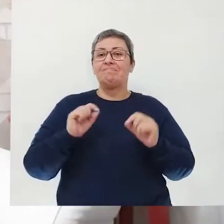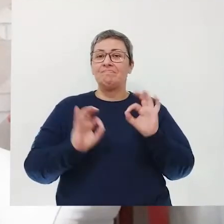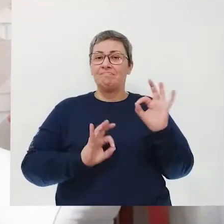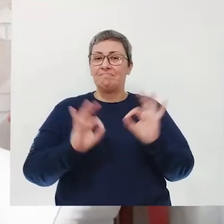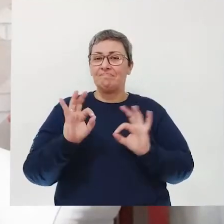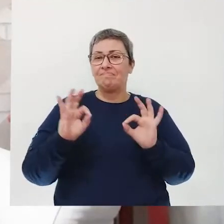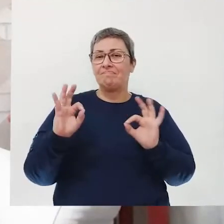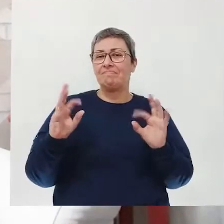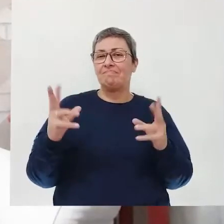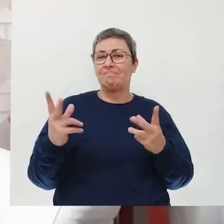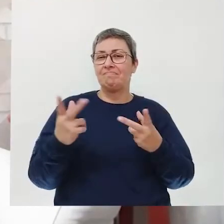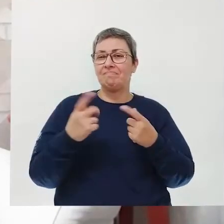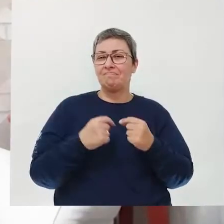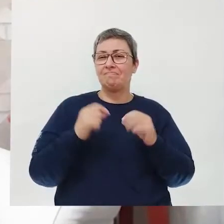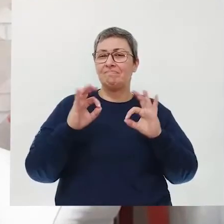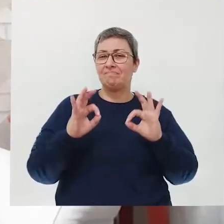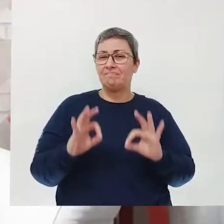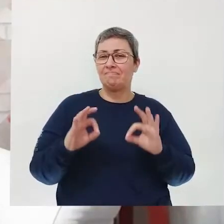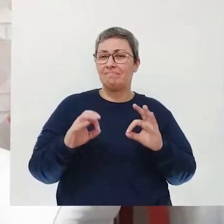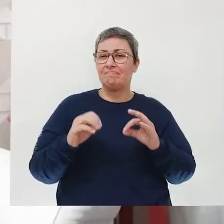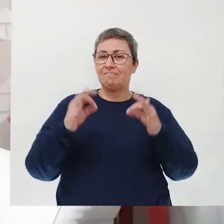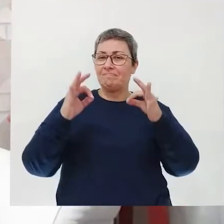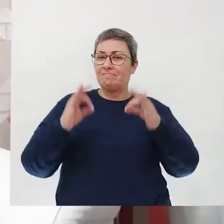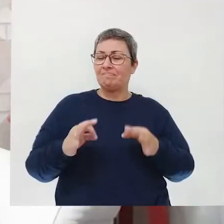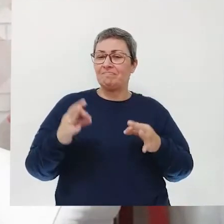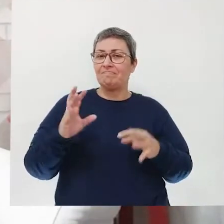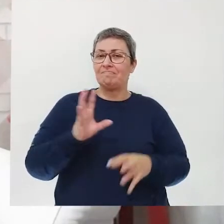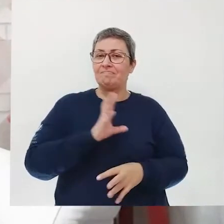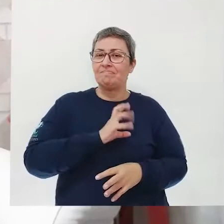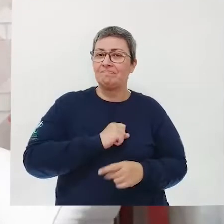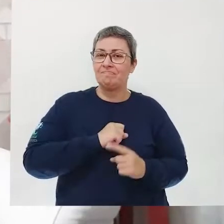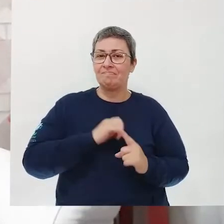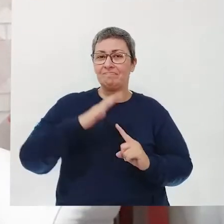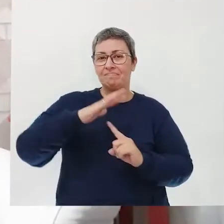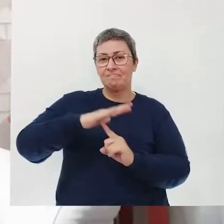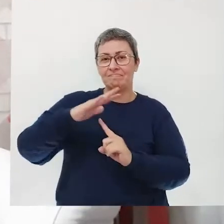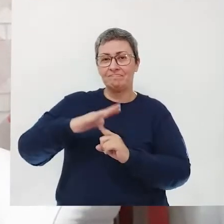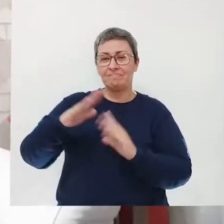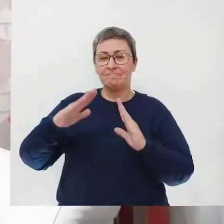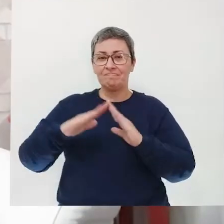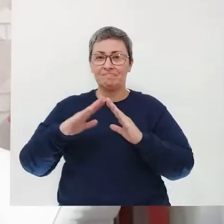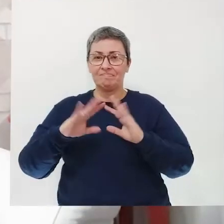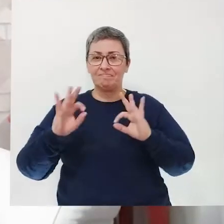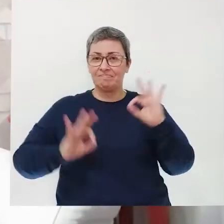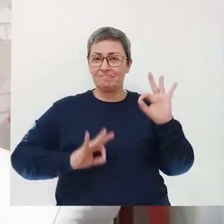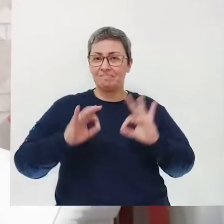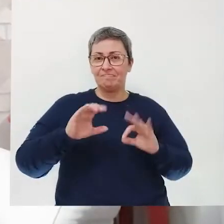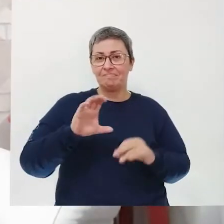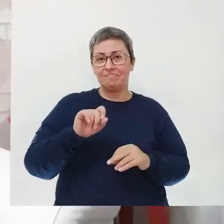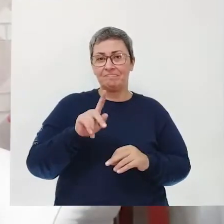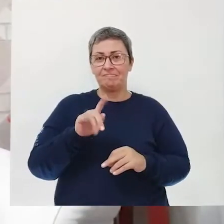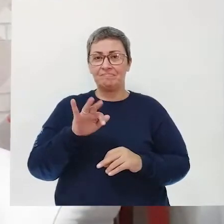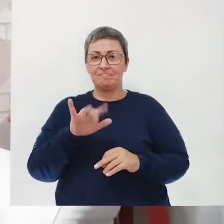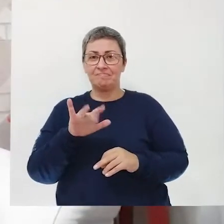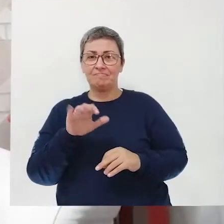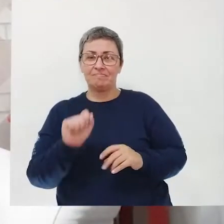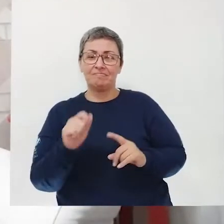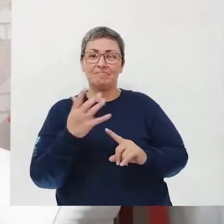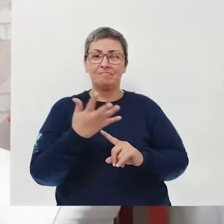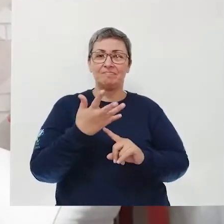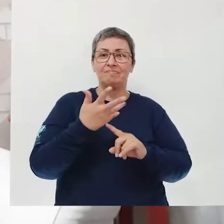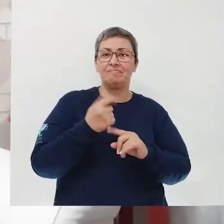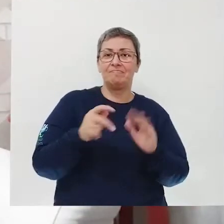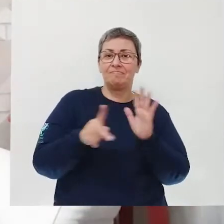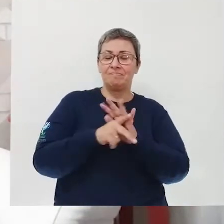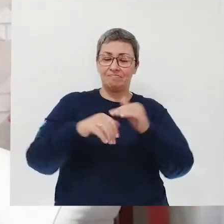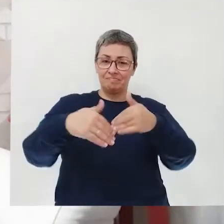militante das causas justas e amorosas. Morador de Tabon da Serra, onde comanda a Cooperifa, a cooperativa cultural